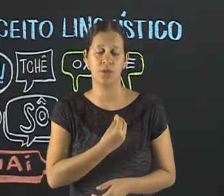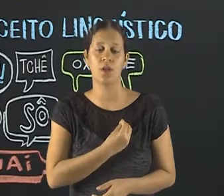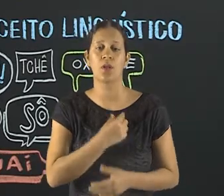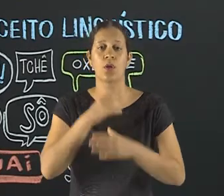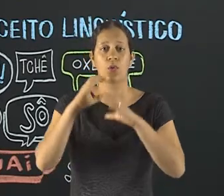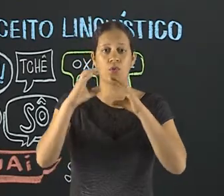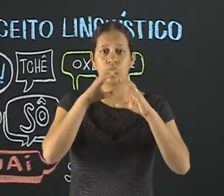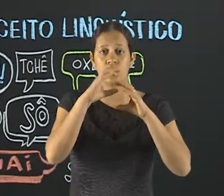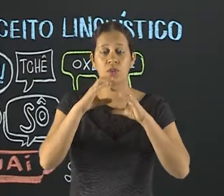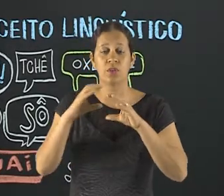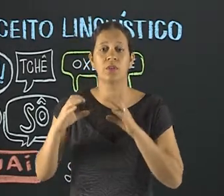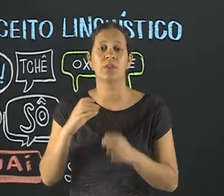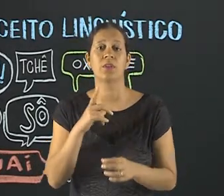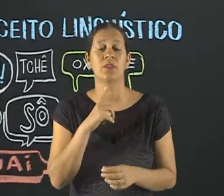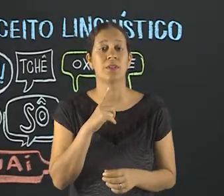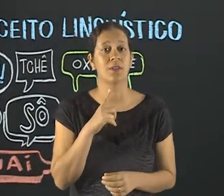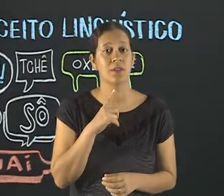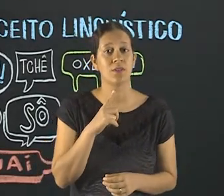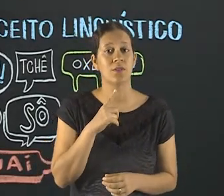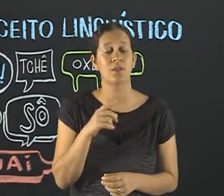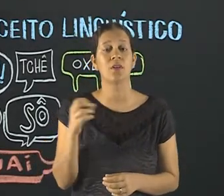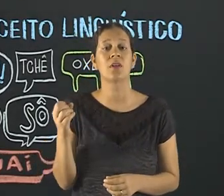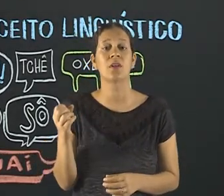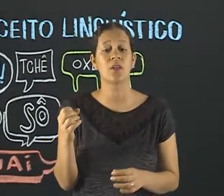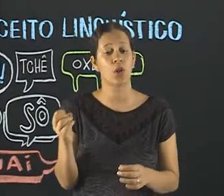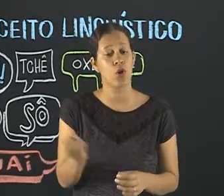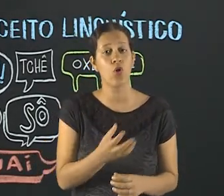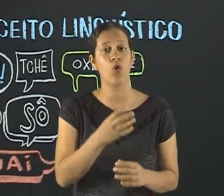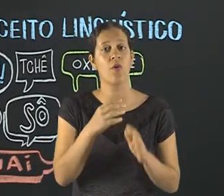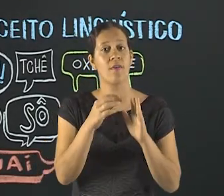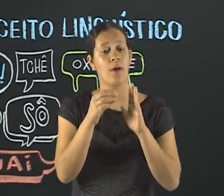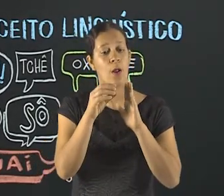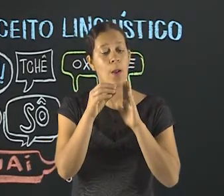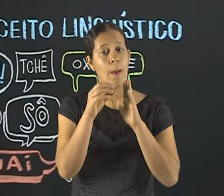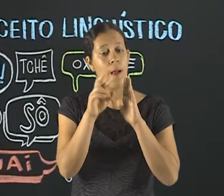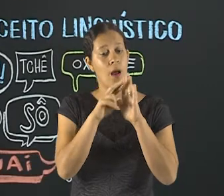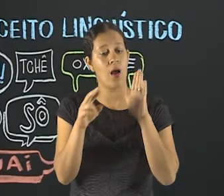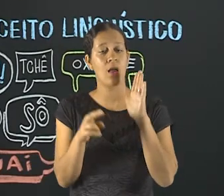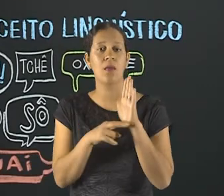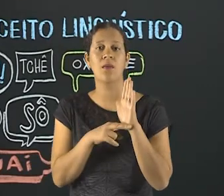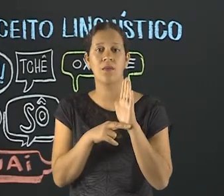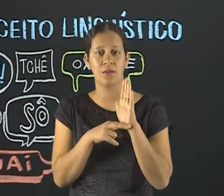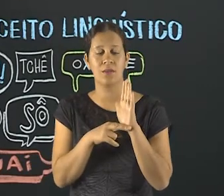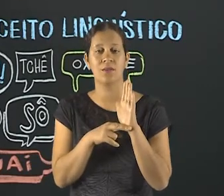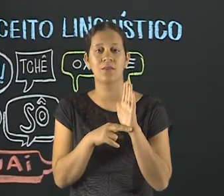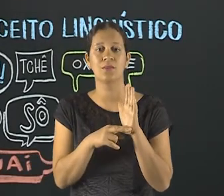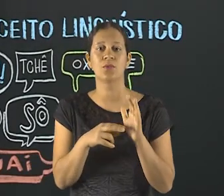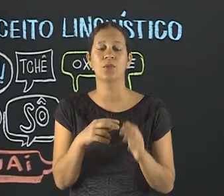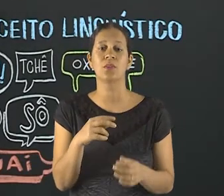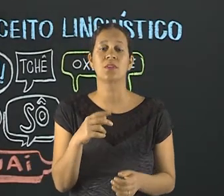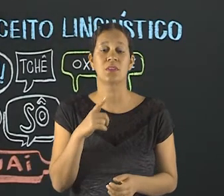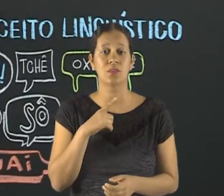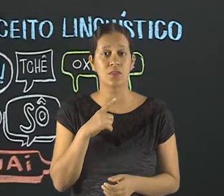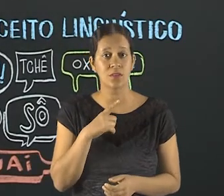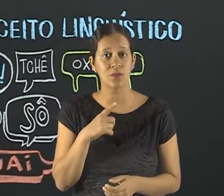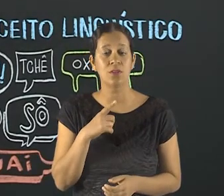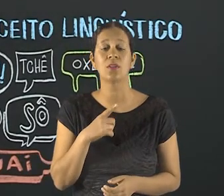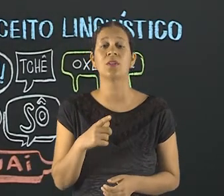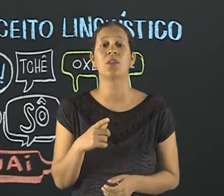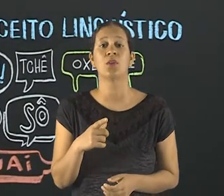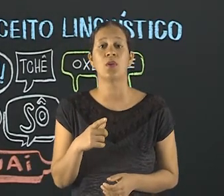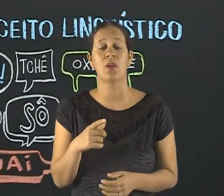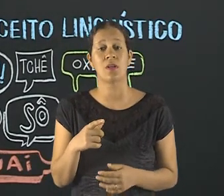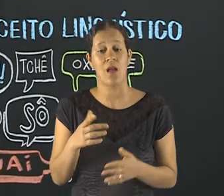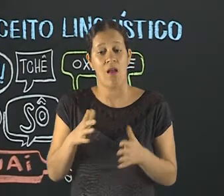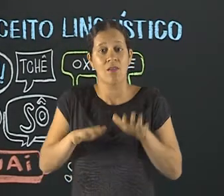me comunicar, mas existe, ó, a norma padrão. Você já deve ter ouvido falar dela muitas vezes. Ela, às vezes, coloca a gente